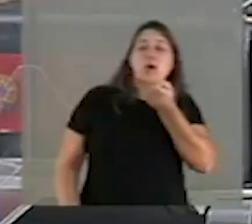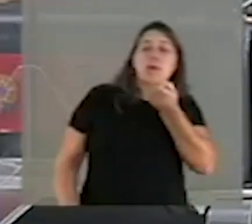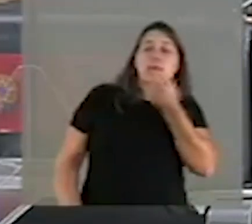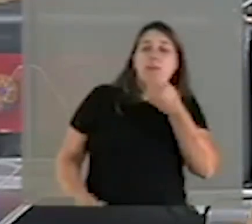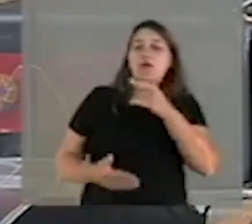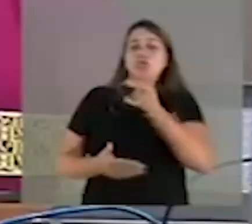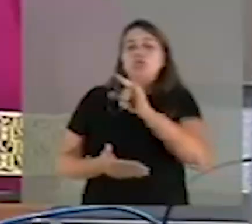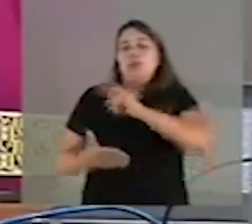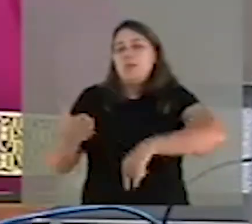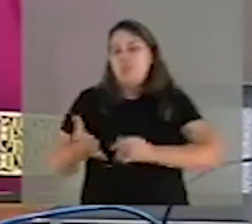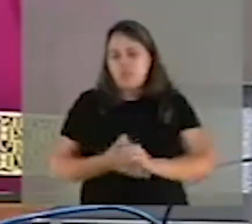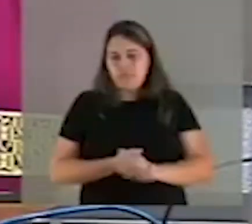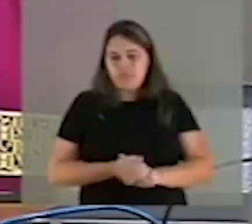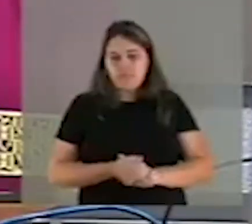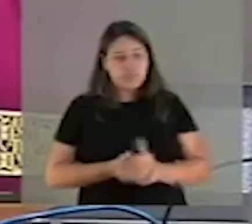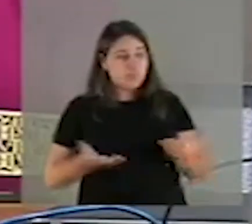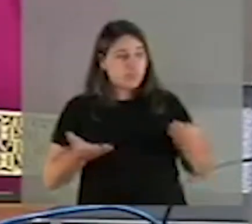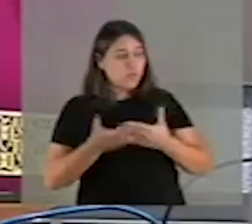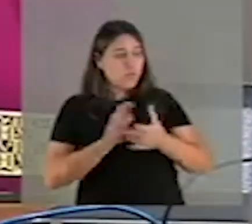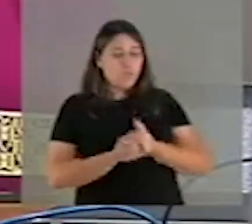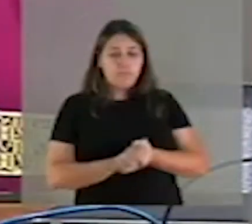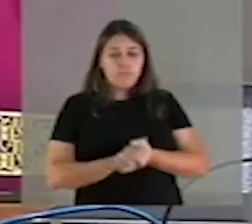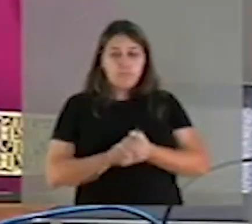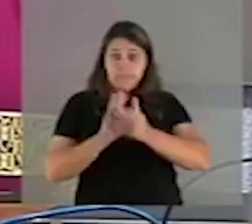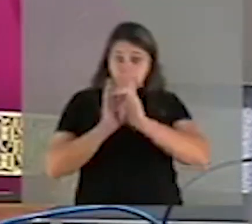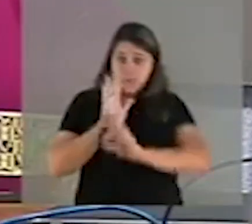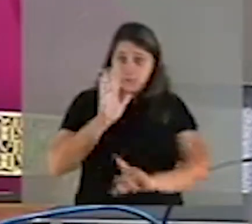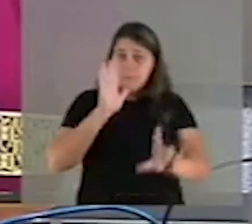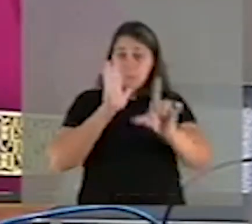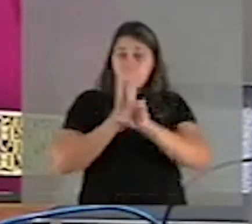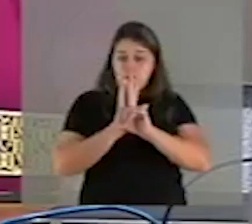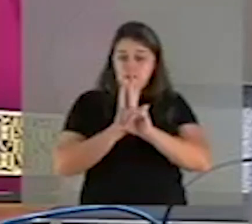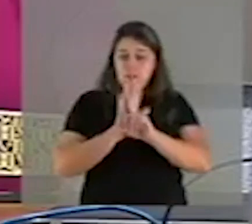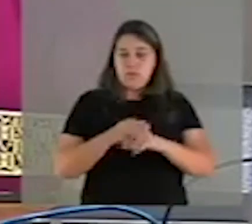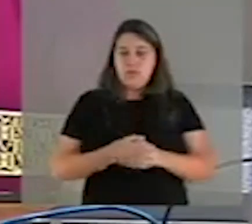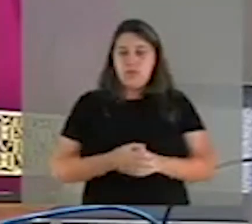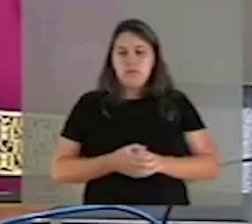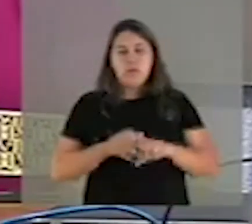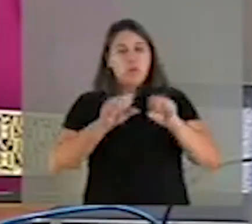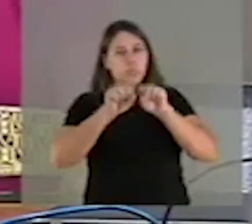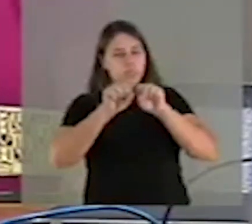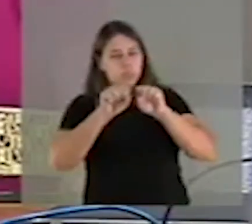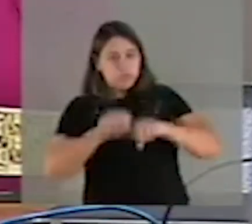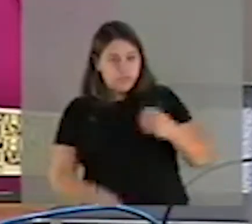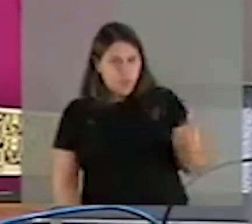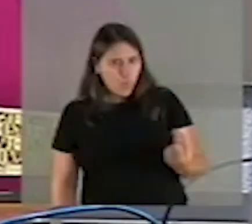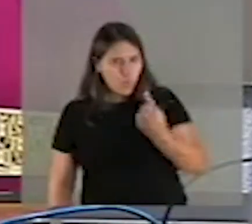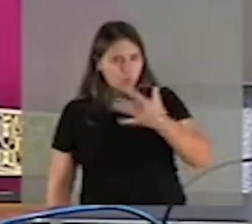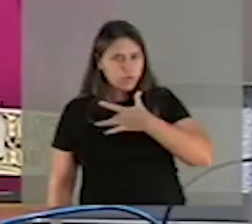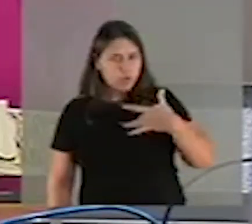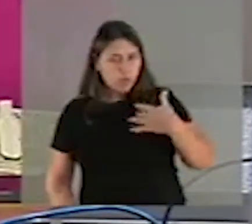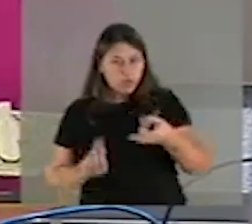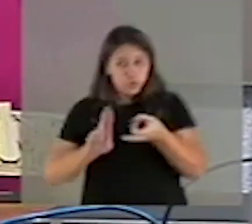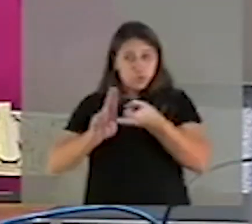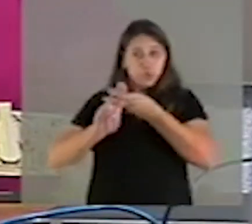o protocolo, por lei, no Sistema Único de Saúde, precisa ser